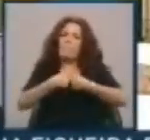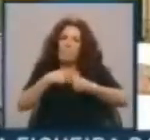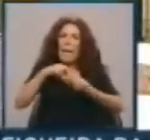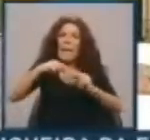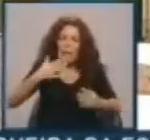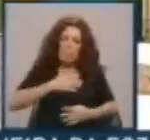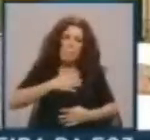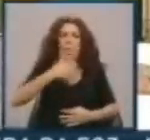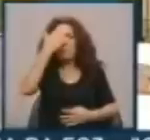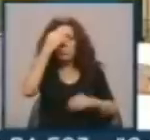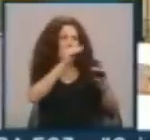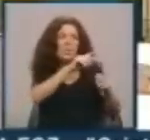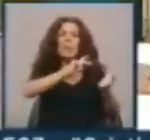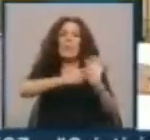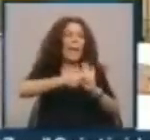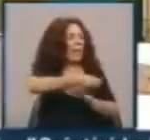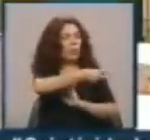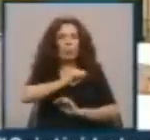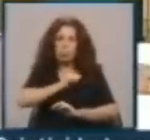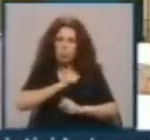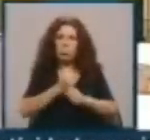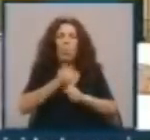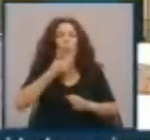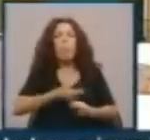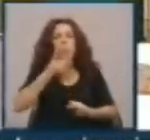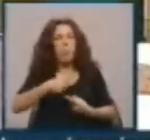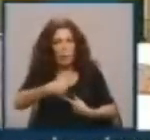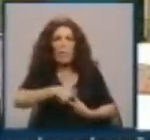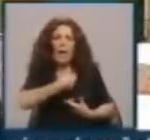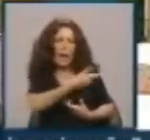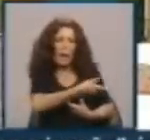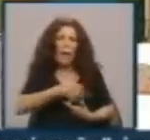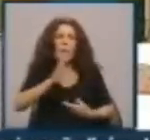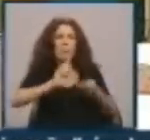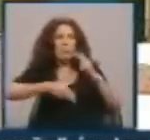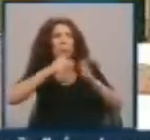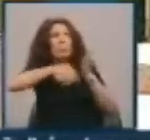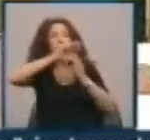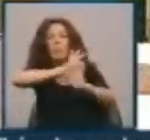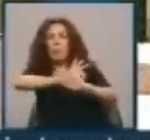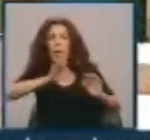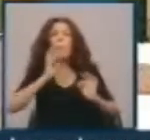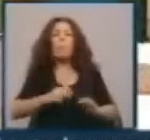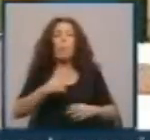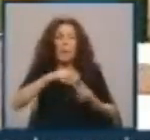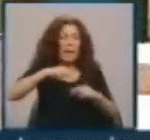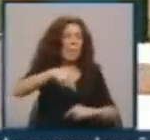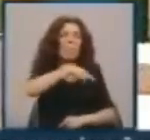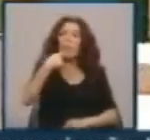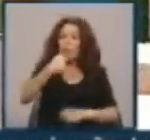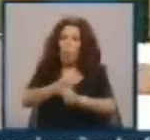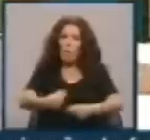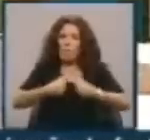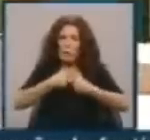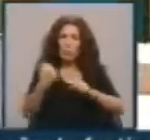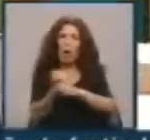sob a orientação técnica de pessoas especializadas na recuperação de movimentos, a própria Câmara se encarregaria de